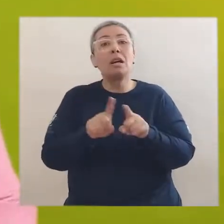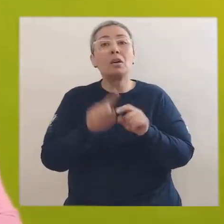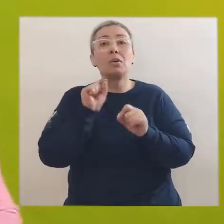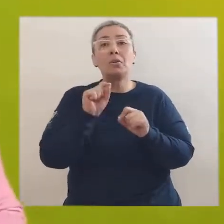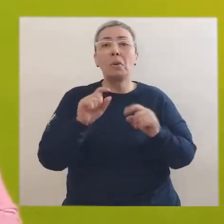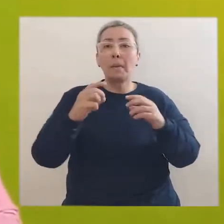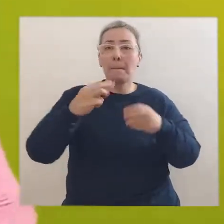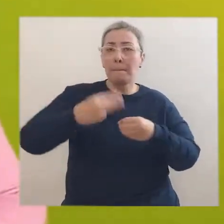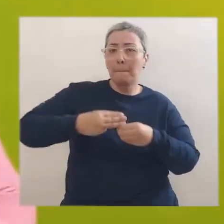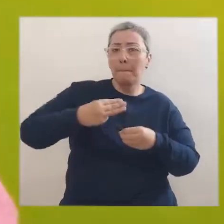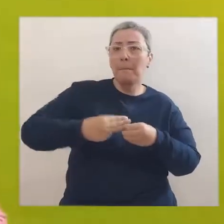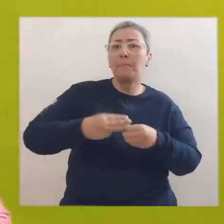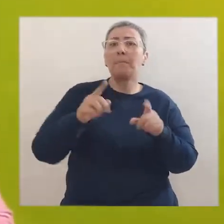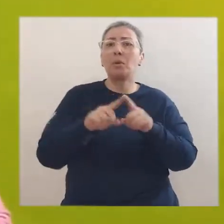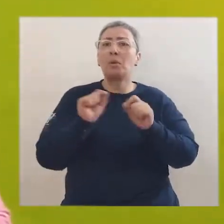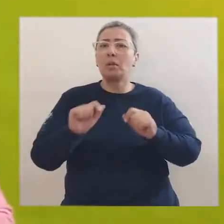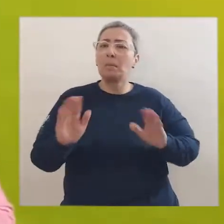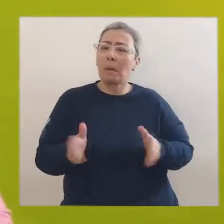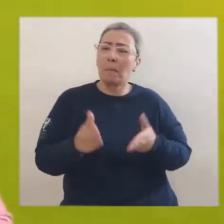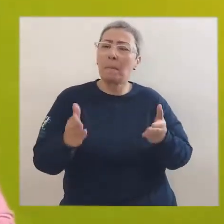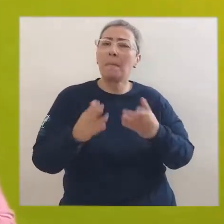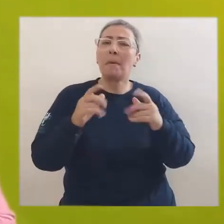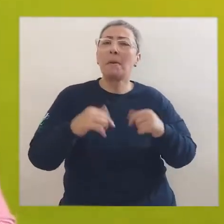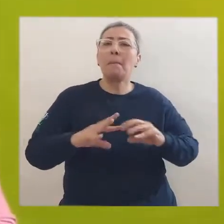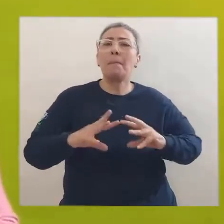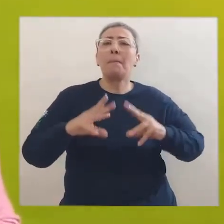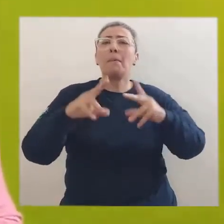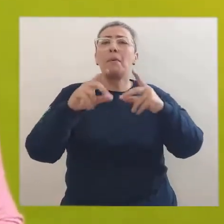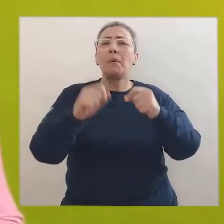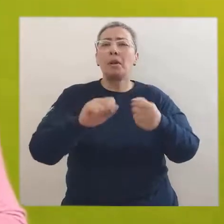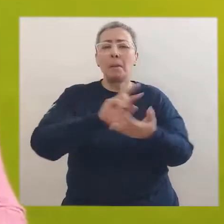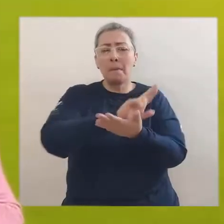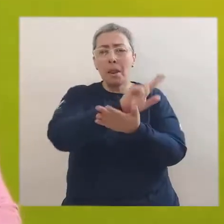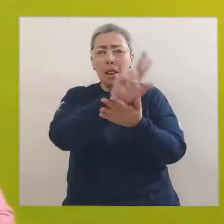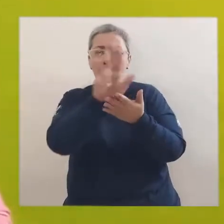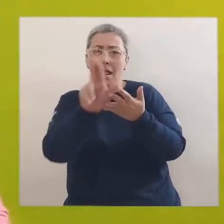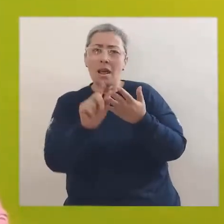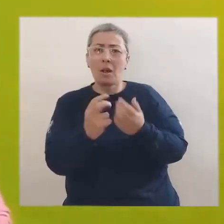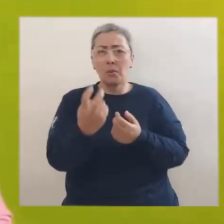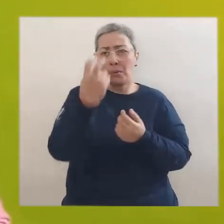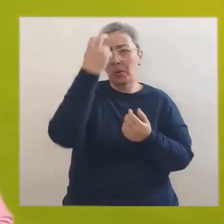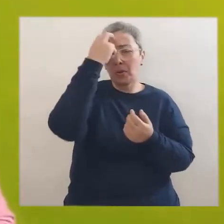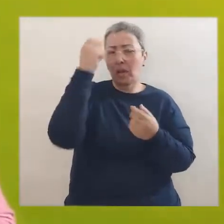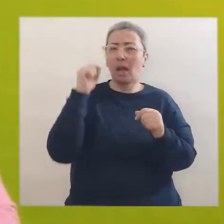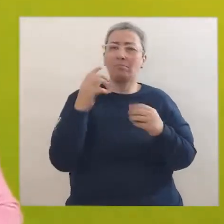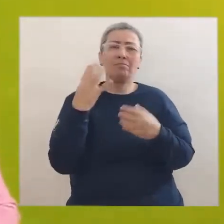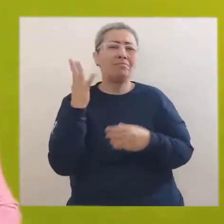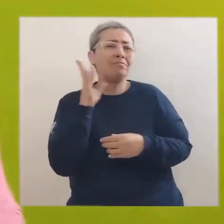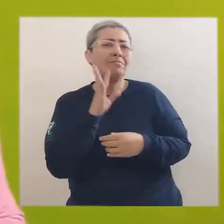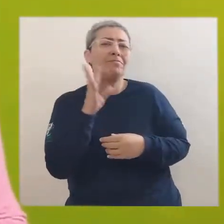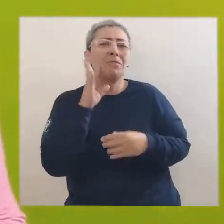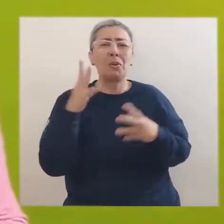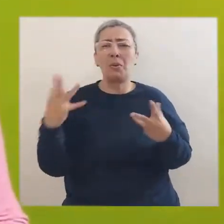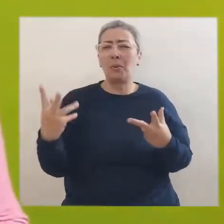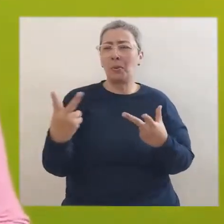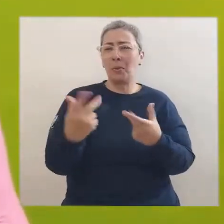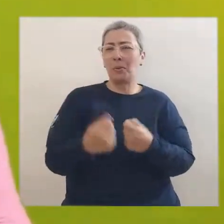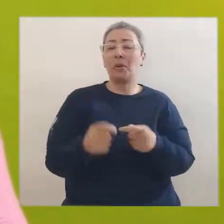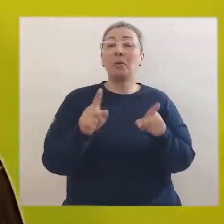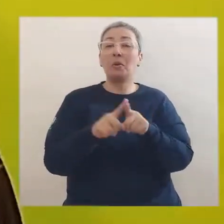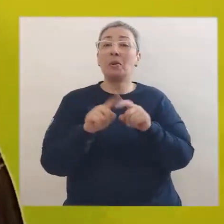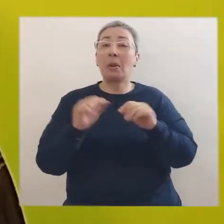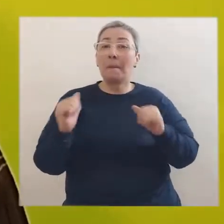e faz também com que o município seja cada vez mais pluricultural. Isso é incrível, não é?